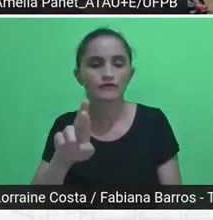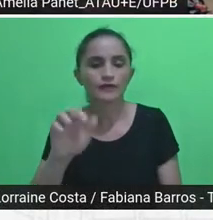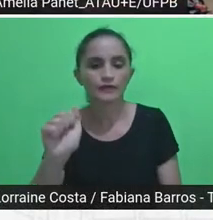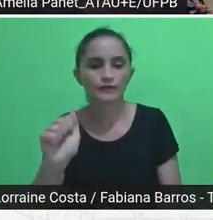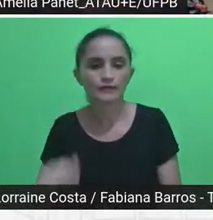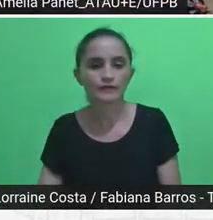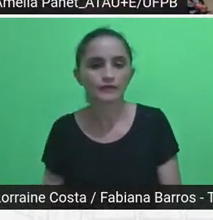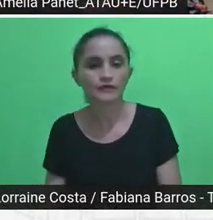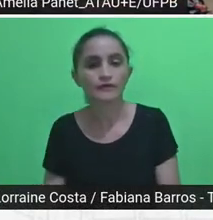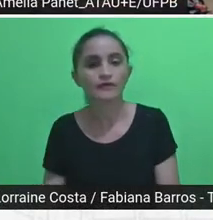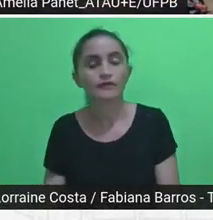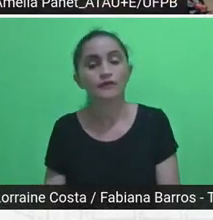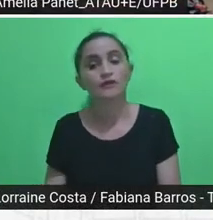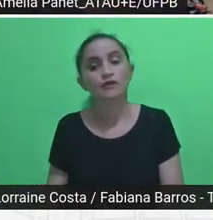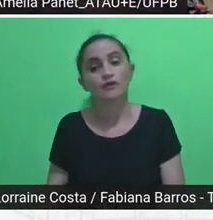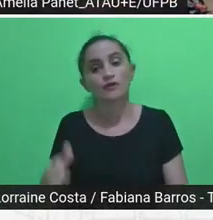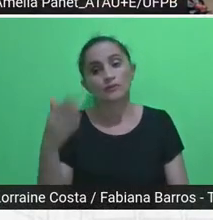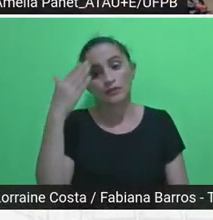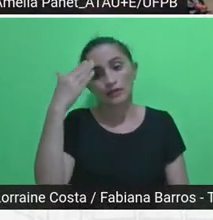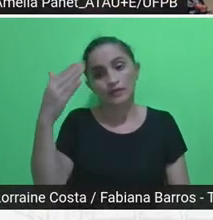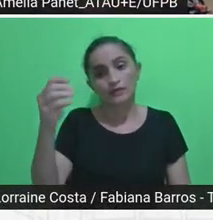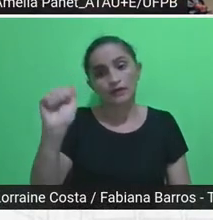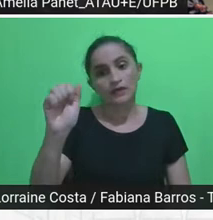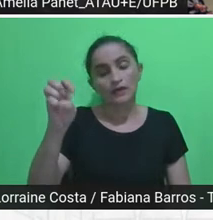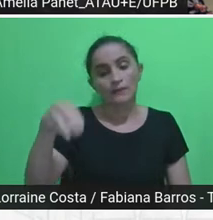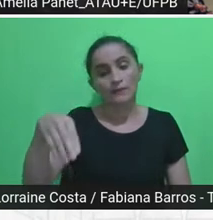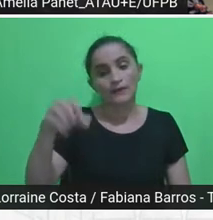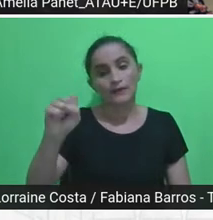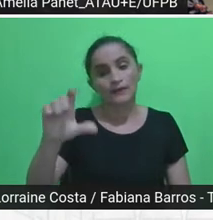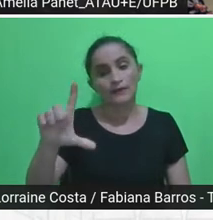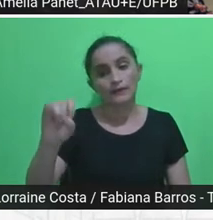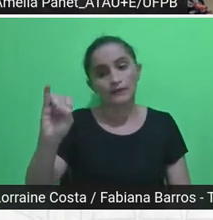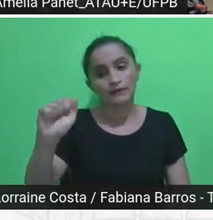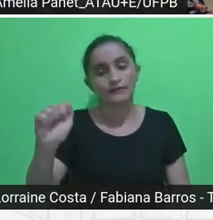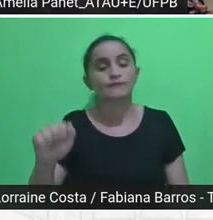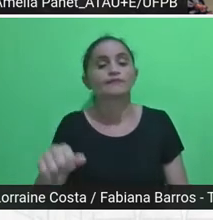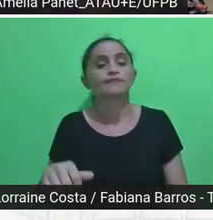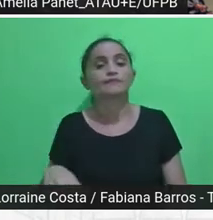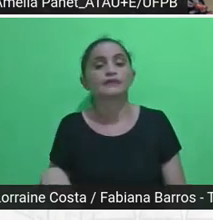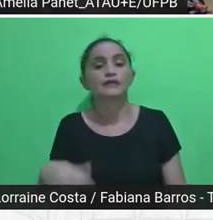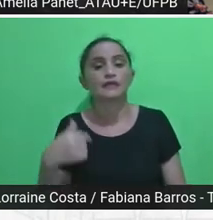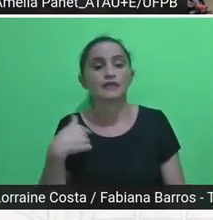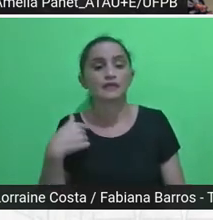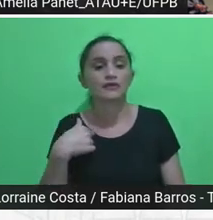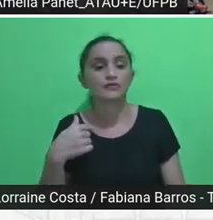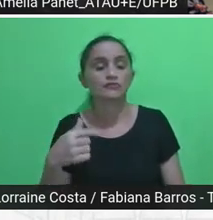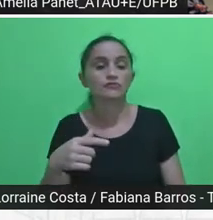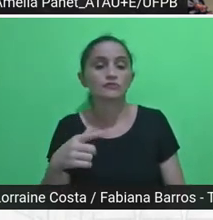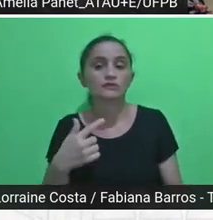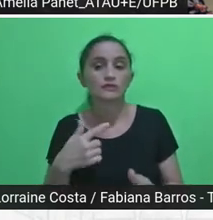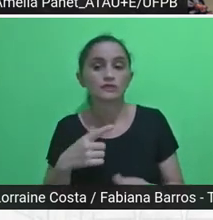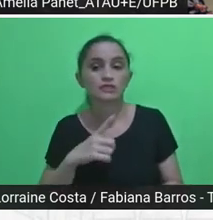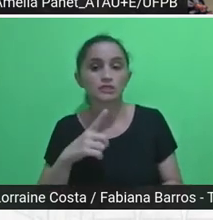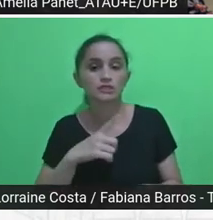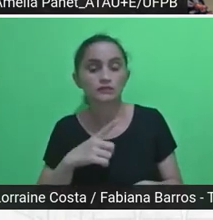Amélia, muito obrigada, eu tive um contrato há tempo aqui, com o meu sinal, mas que bom que deu tempo de eu